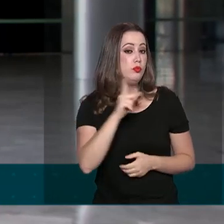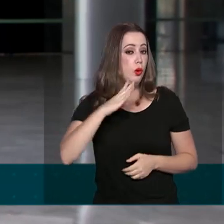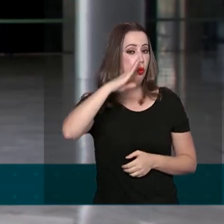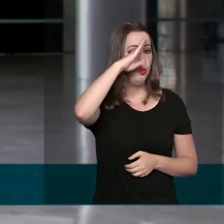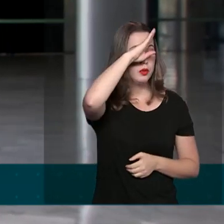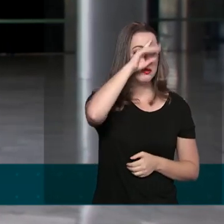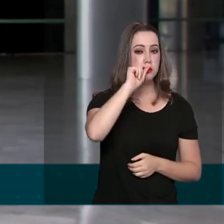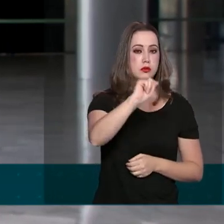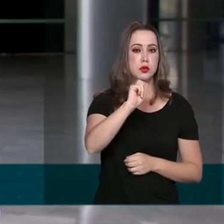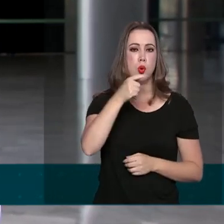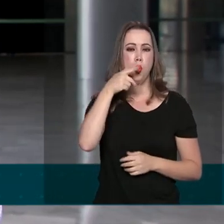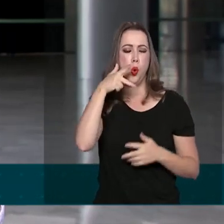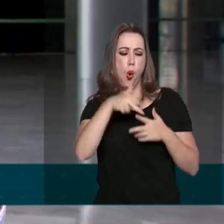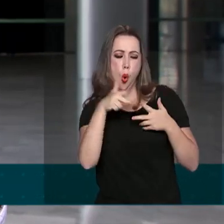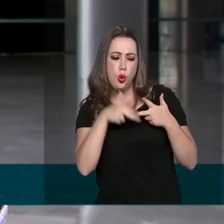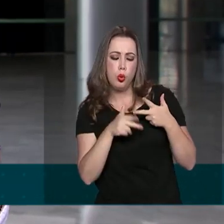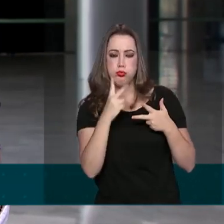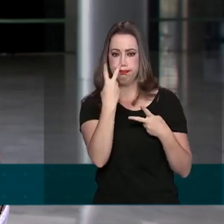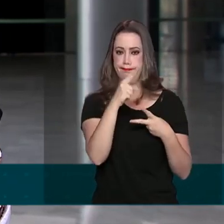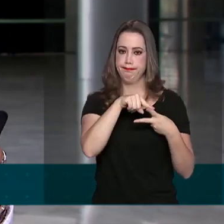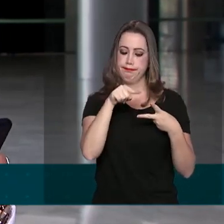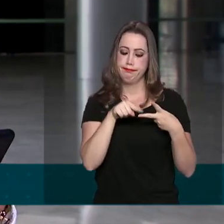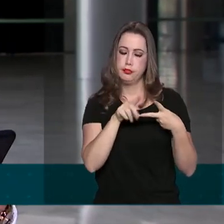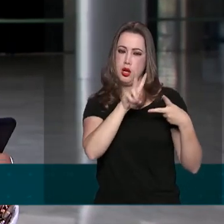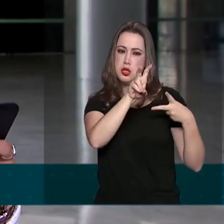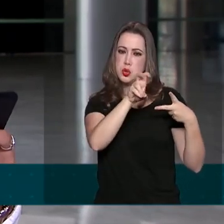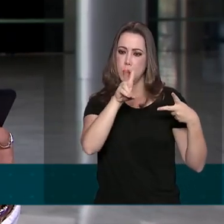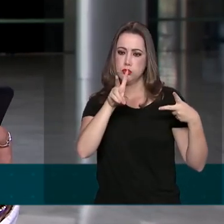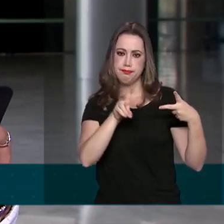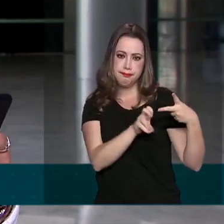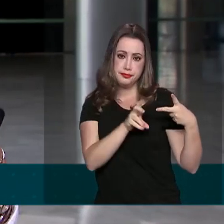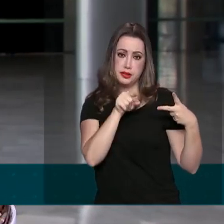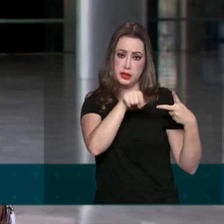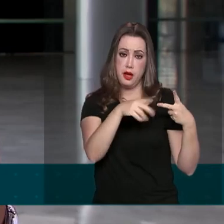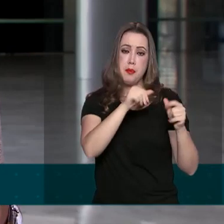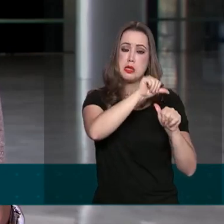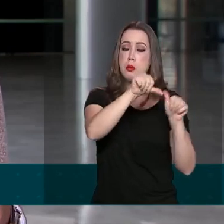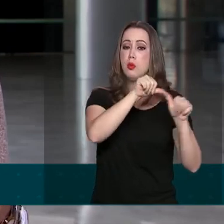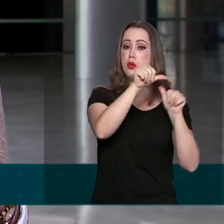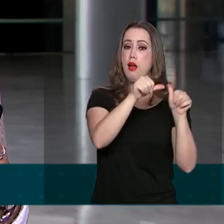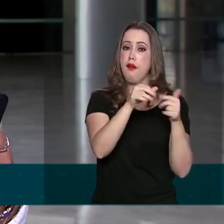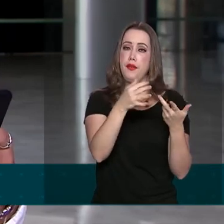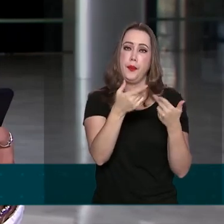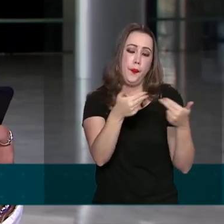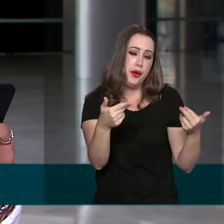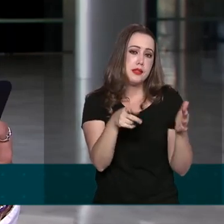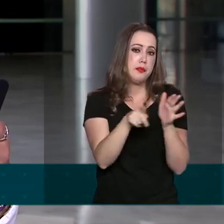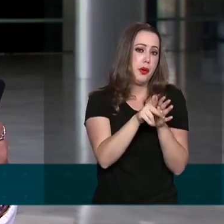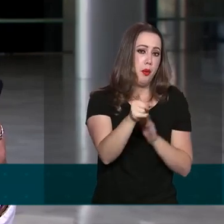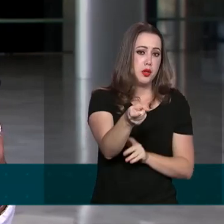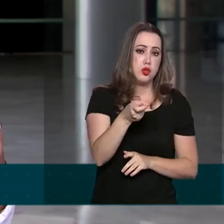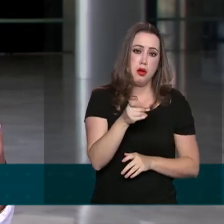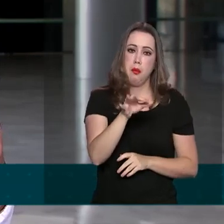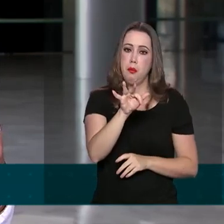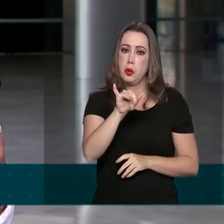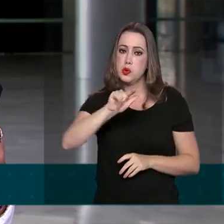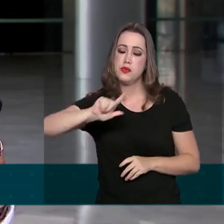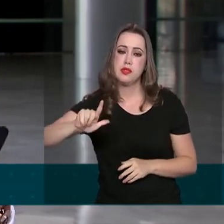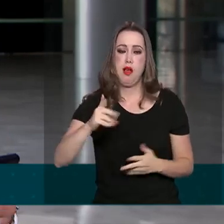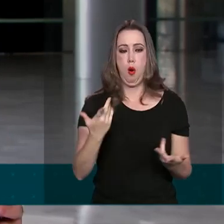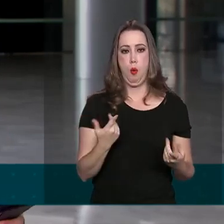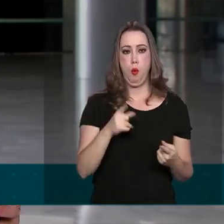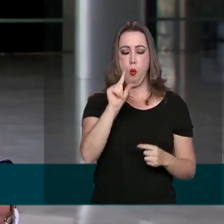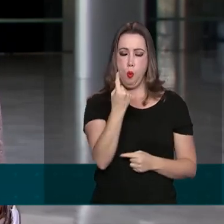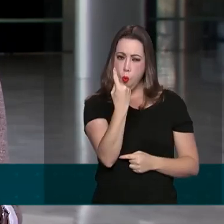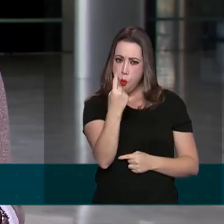Jair Bolsonaro vetou dois trechos do projeto que tratavam de alterações fiscais. Um que reduziu o imposto